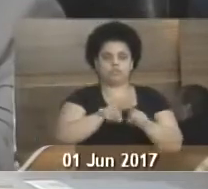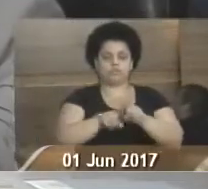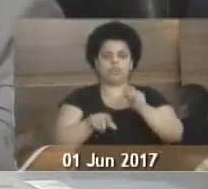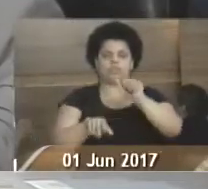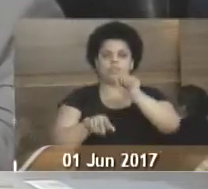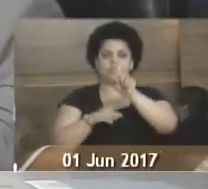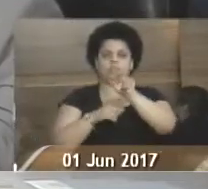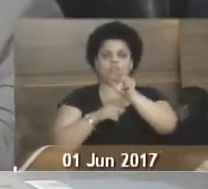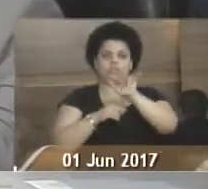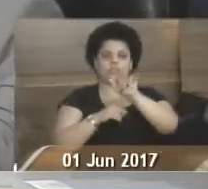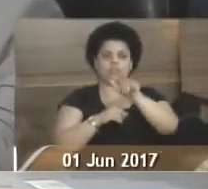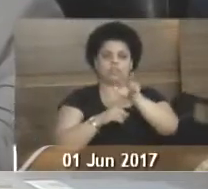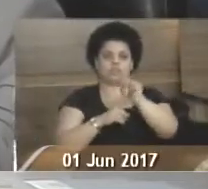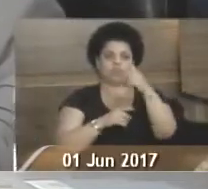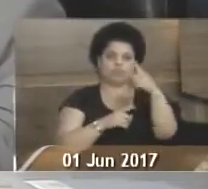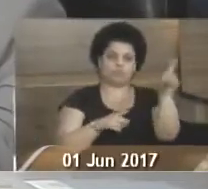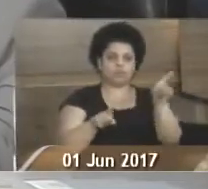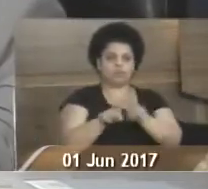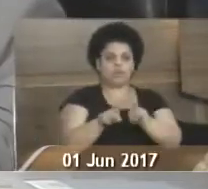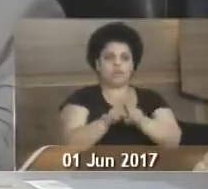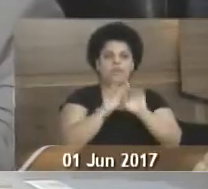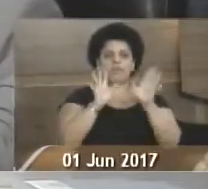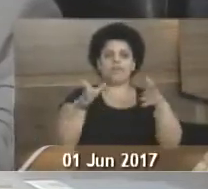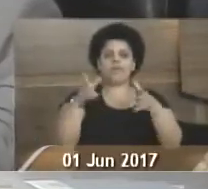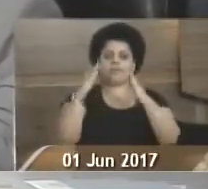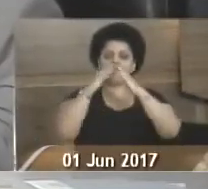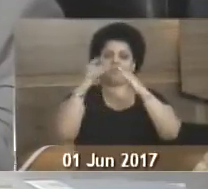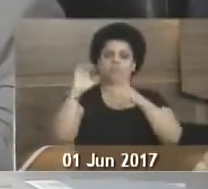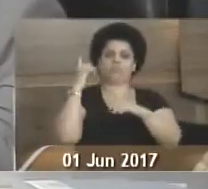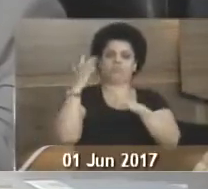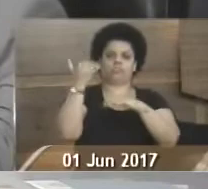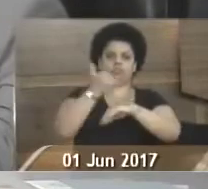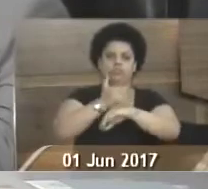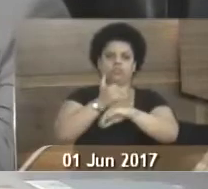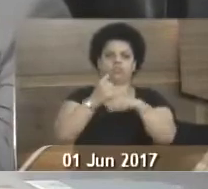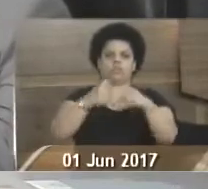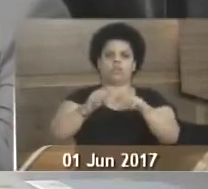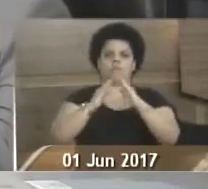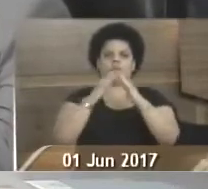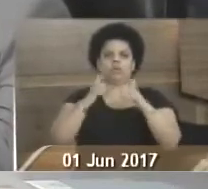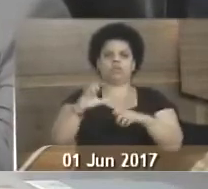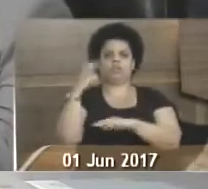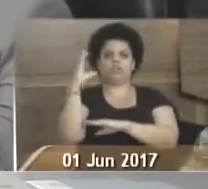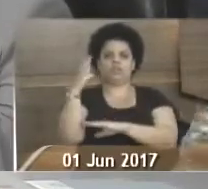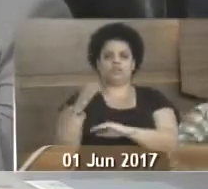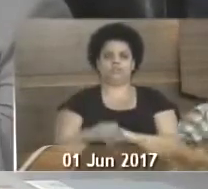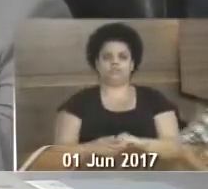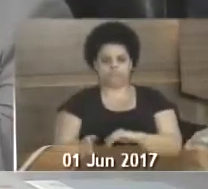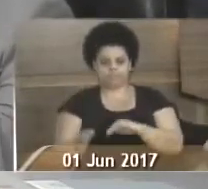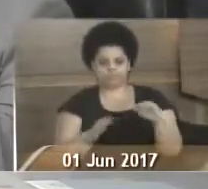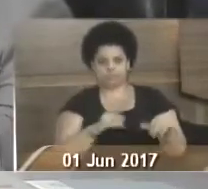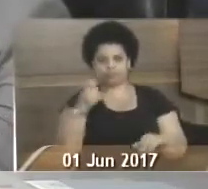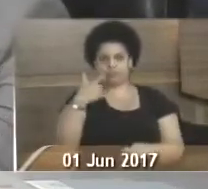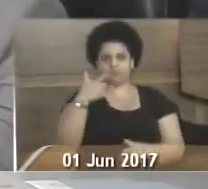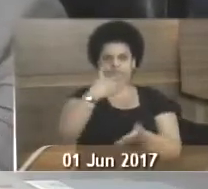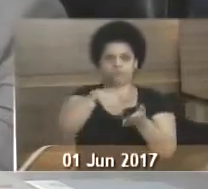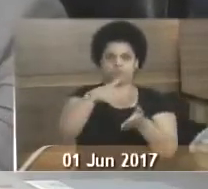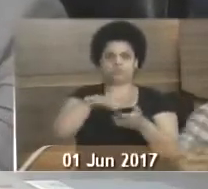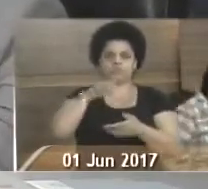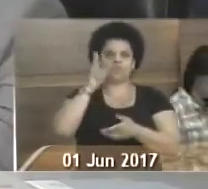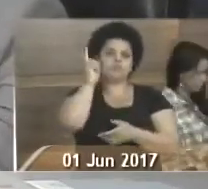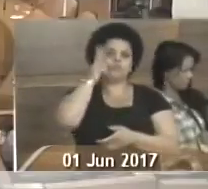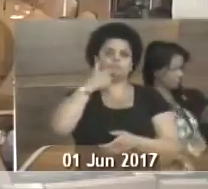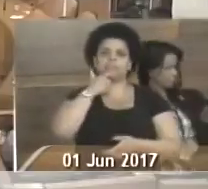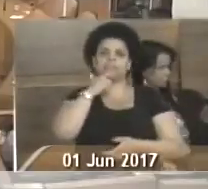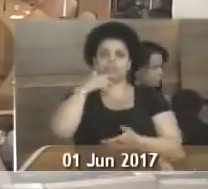Adriano e um outro delegado que já foi aqui de Volta Redonda e estava em Niterói. Bem, solicito ao segundo secretário, vereador Jedi,